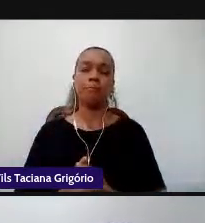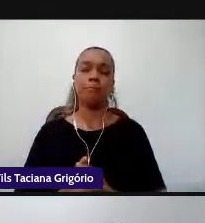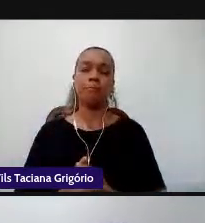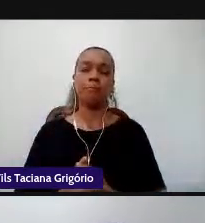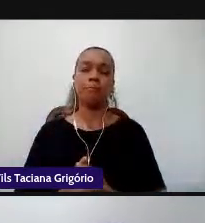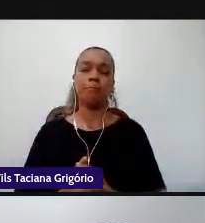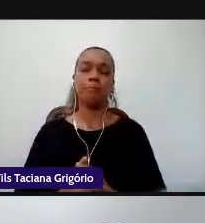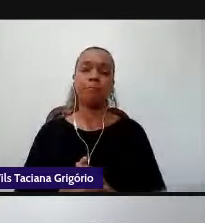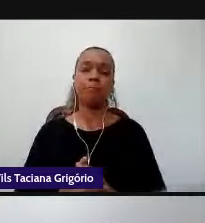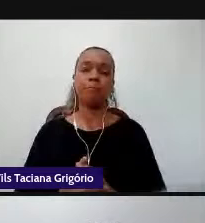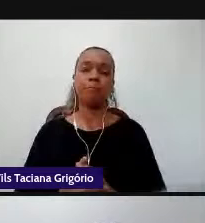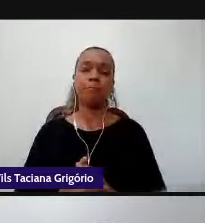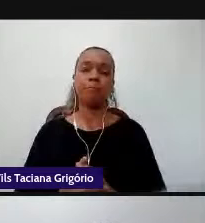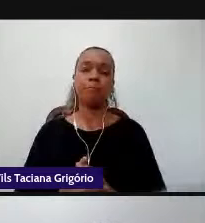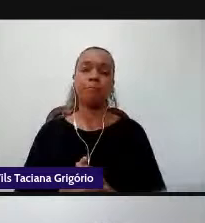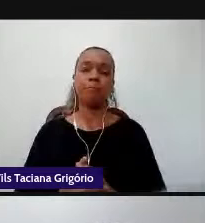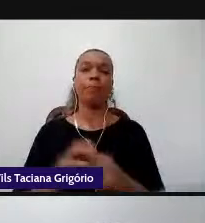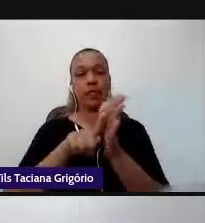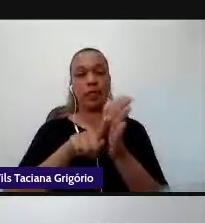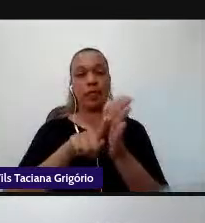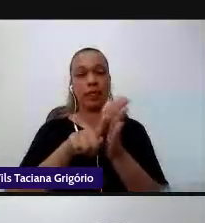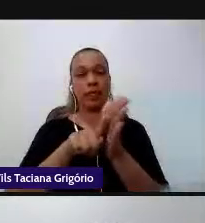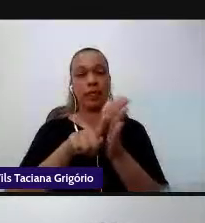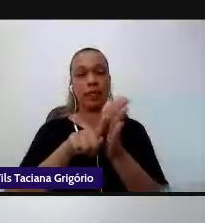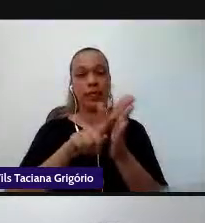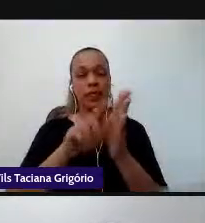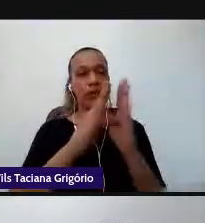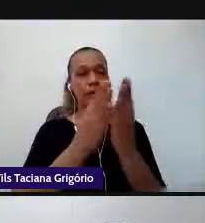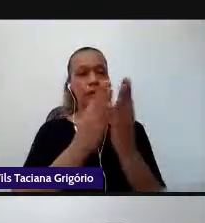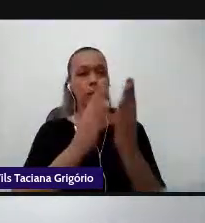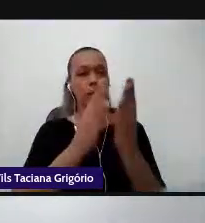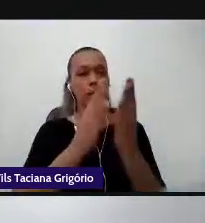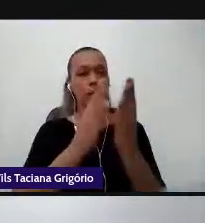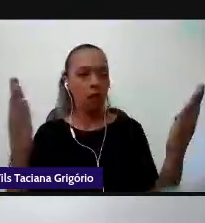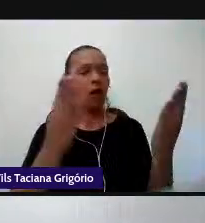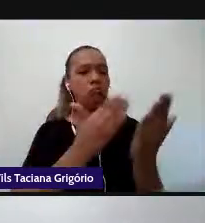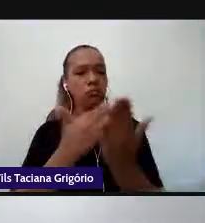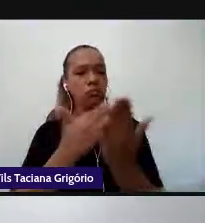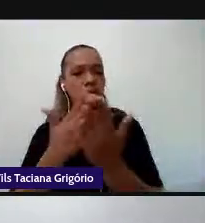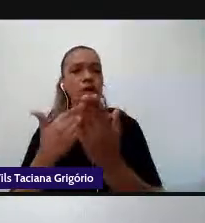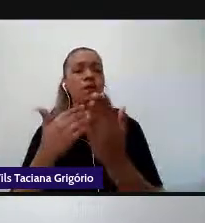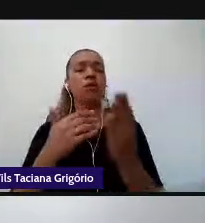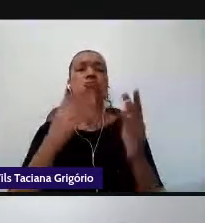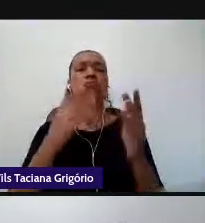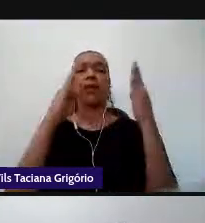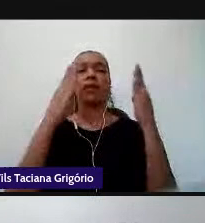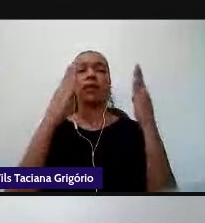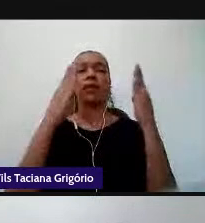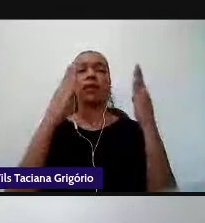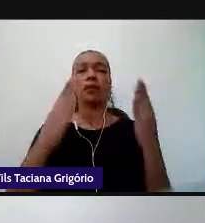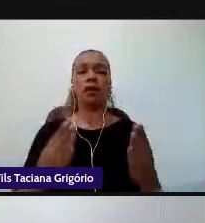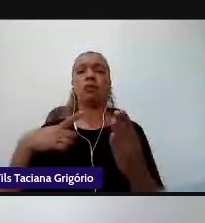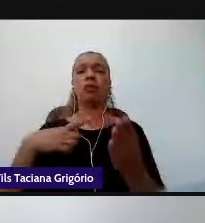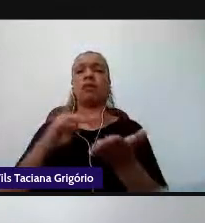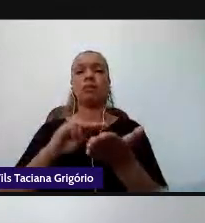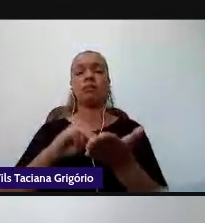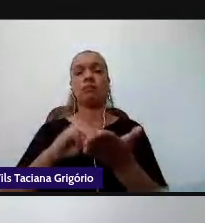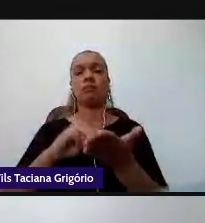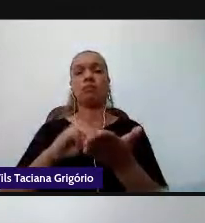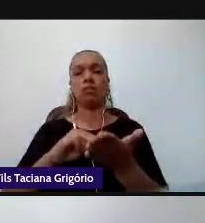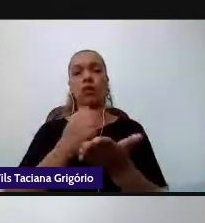análise e fizemos como método uma análise documental à luz dos referenciais teóricos que